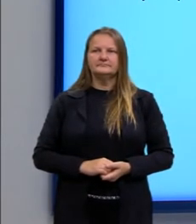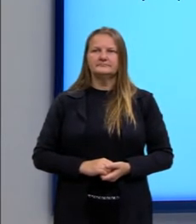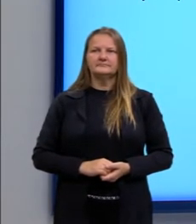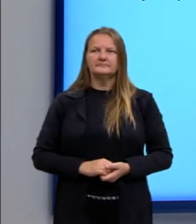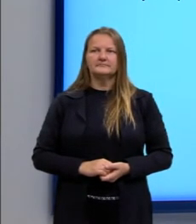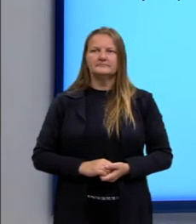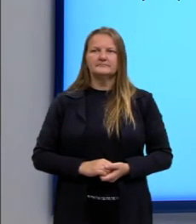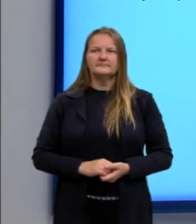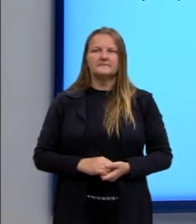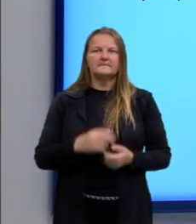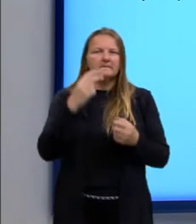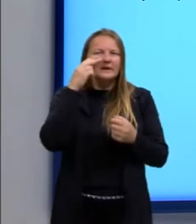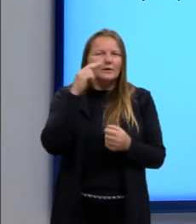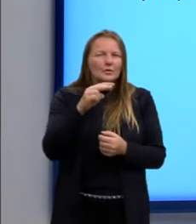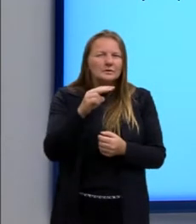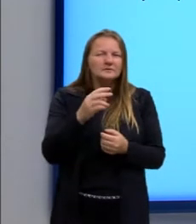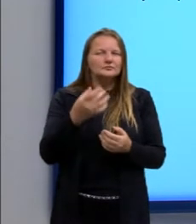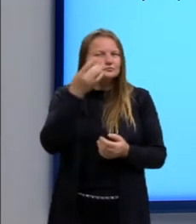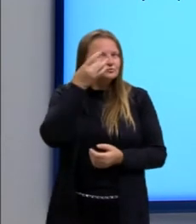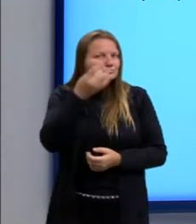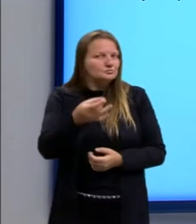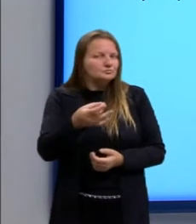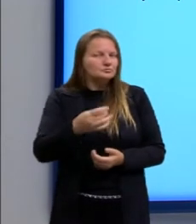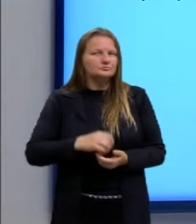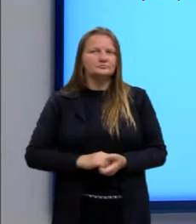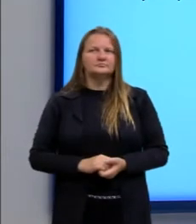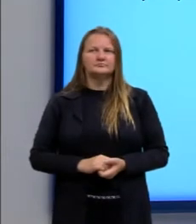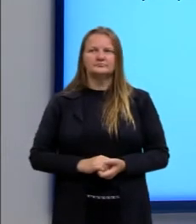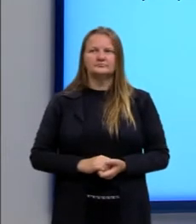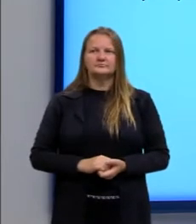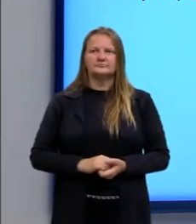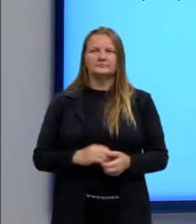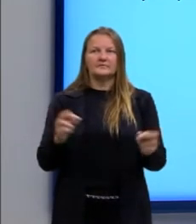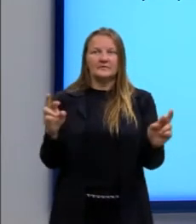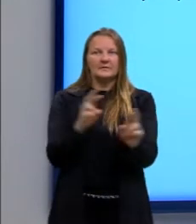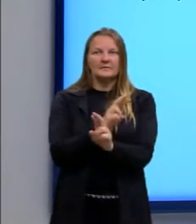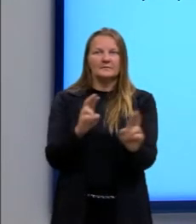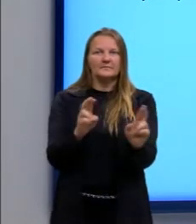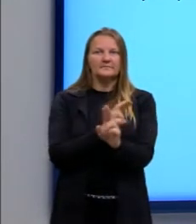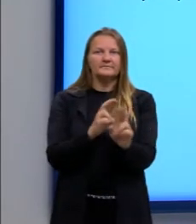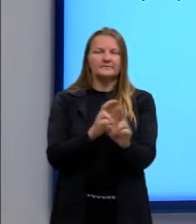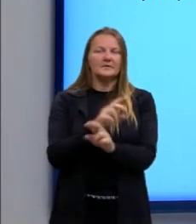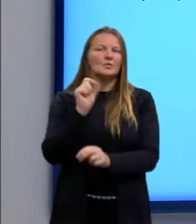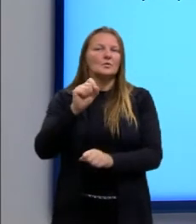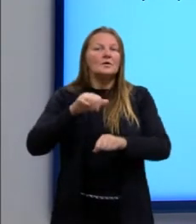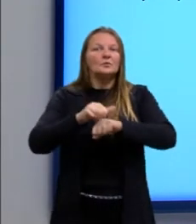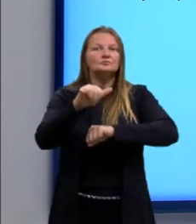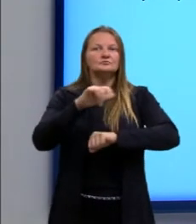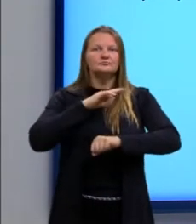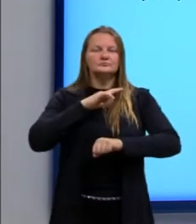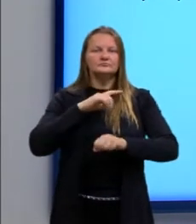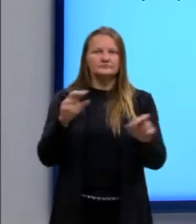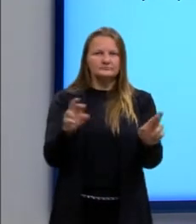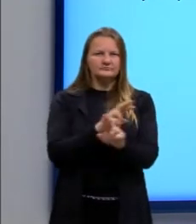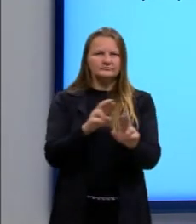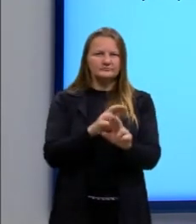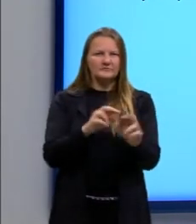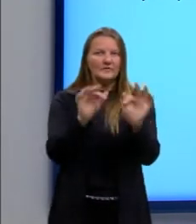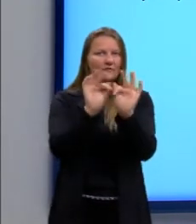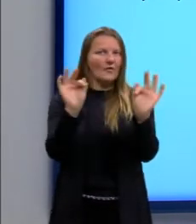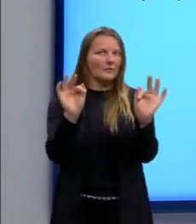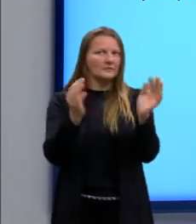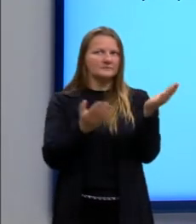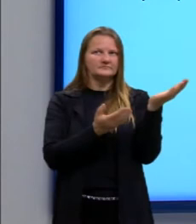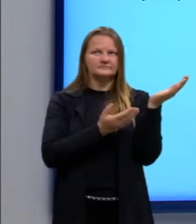E olhando para a nossa relação aqui, o que acontece, tá gente? Observem essas